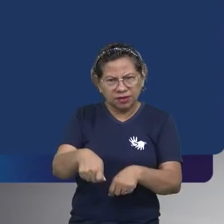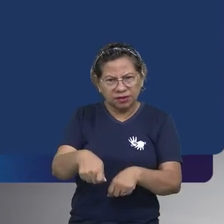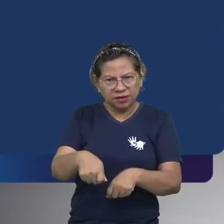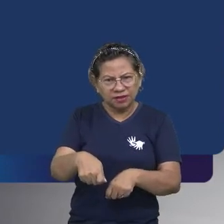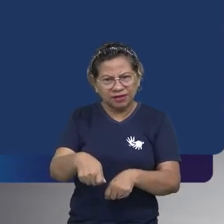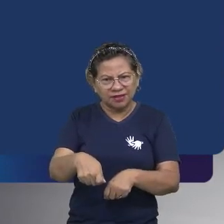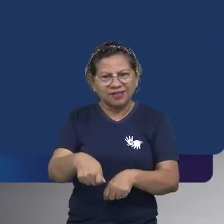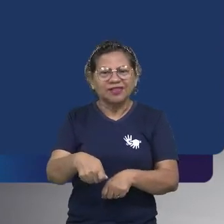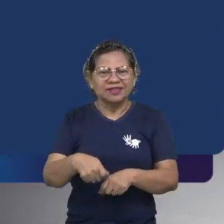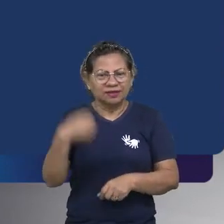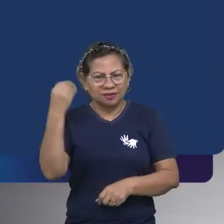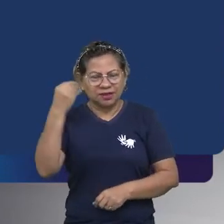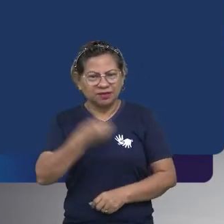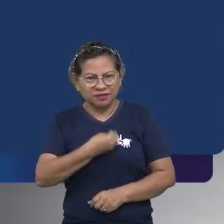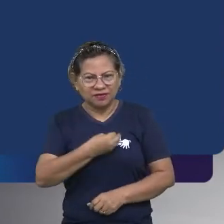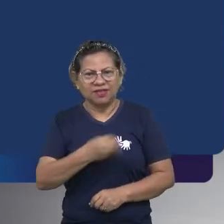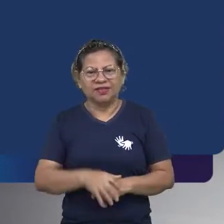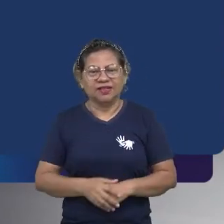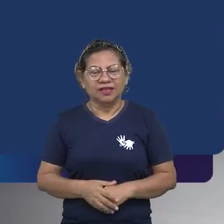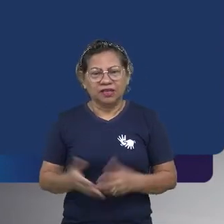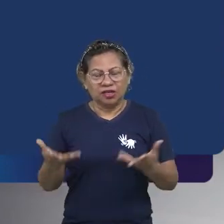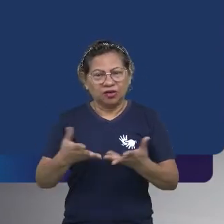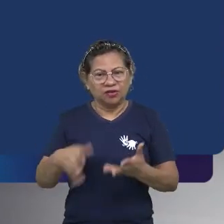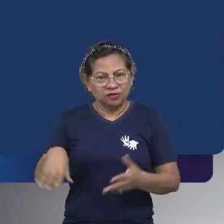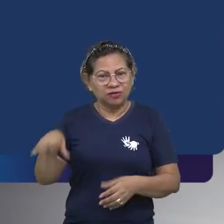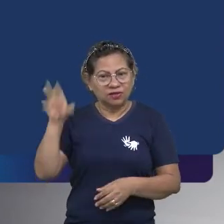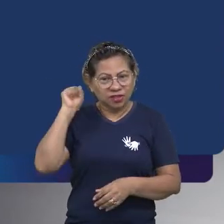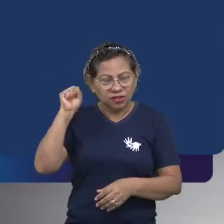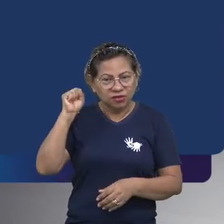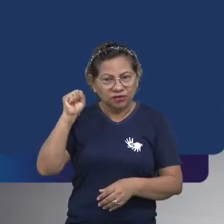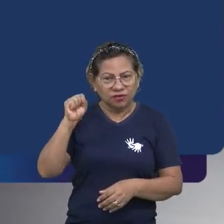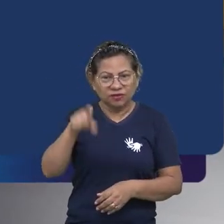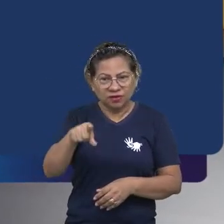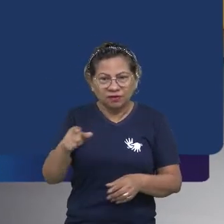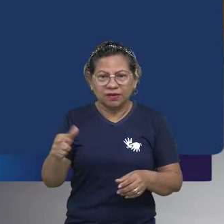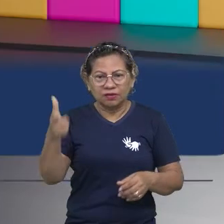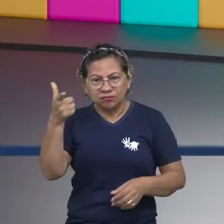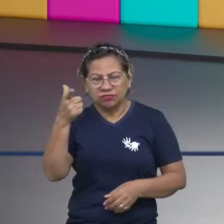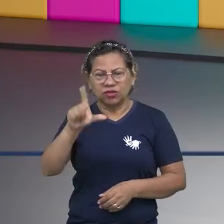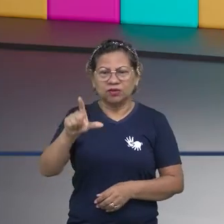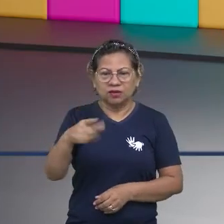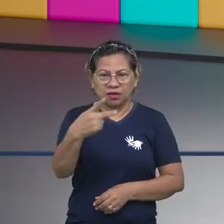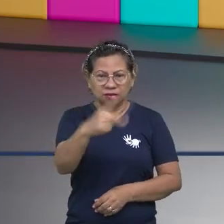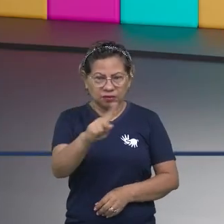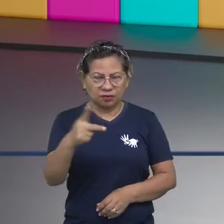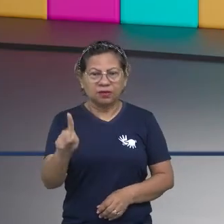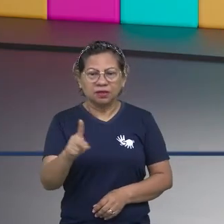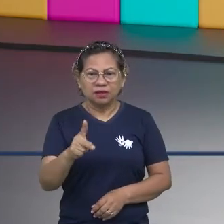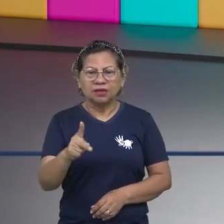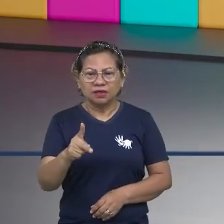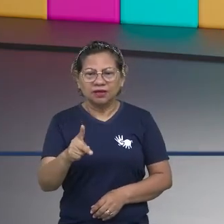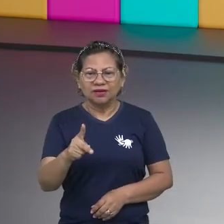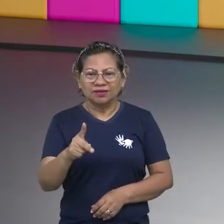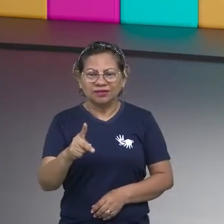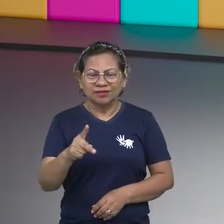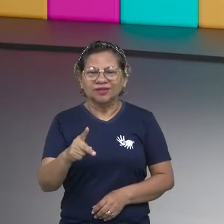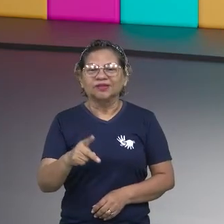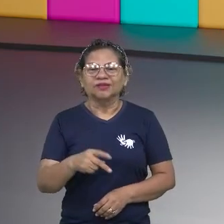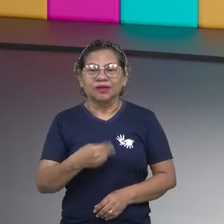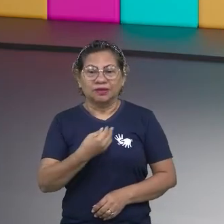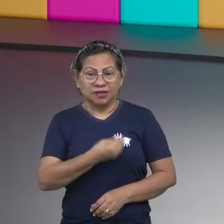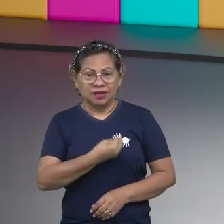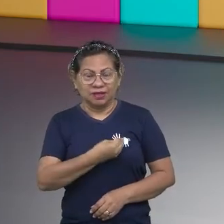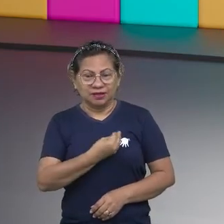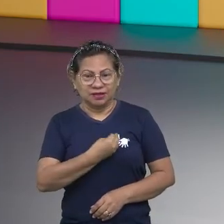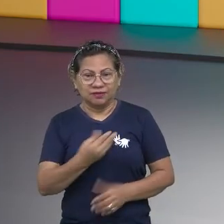Depois desses depoimentos, você consegue fazer o seu projeto de vida? Já começou a fazer o rascunho? Nós começamos por um